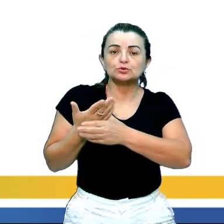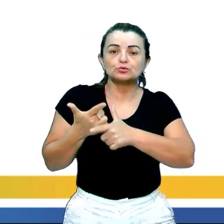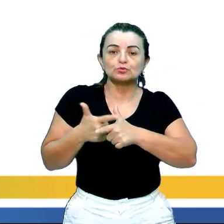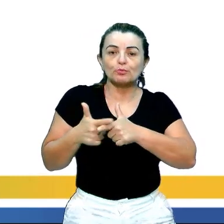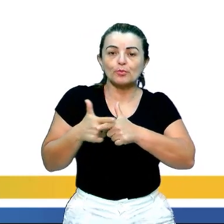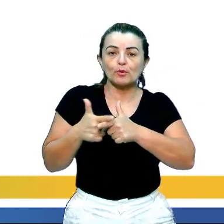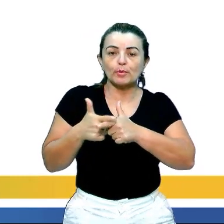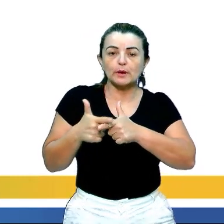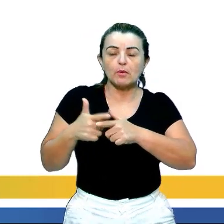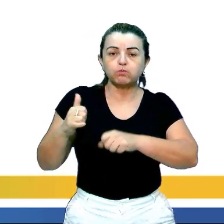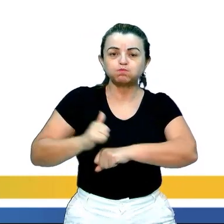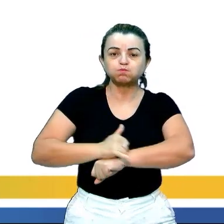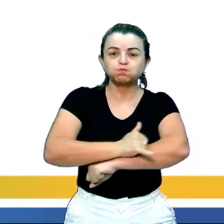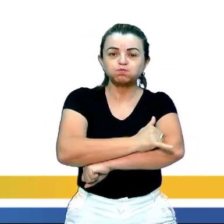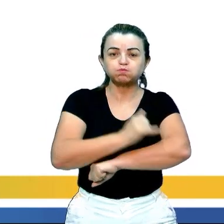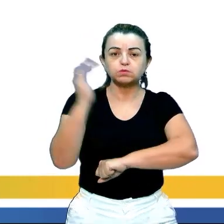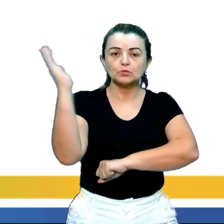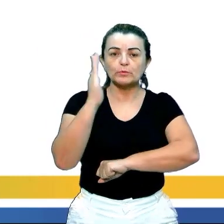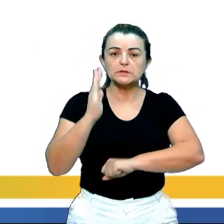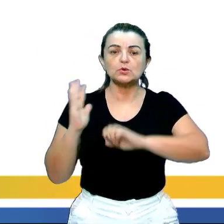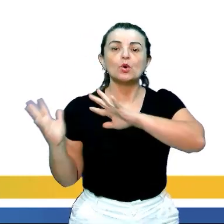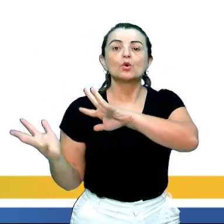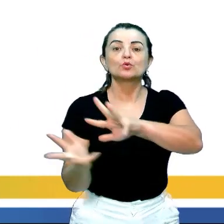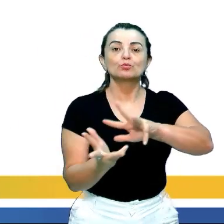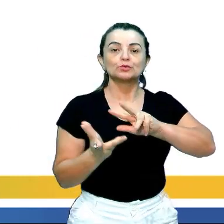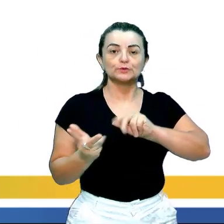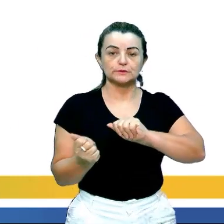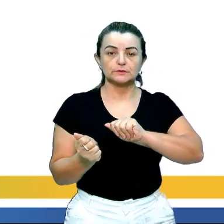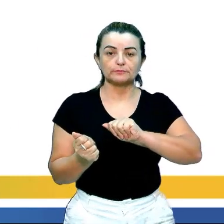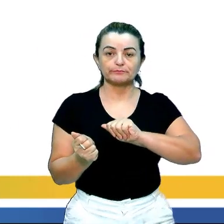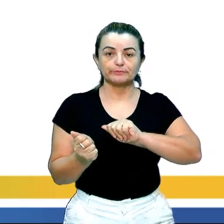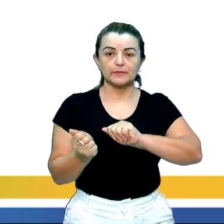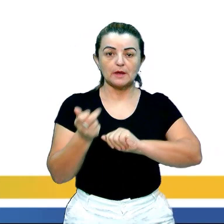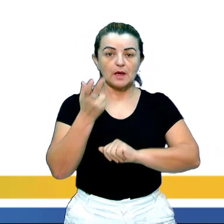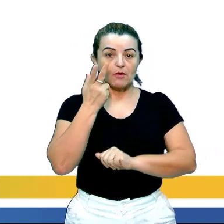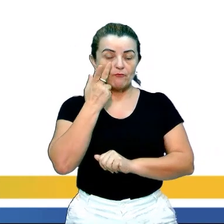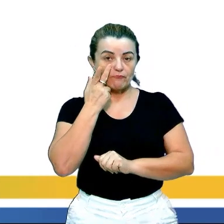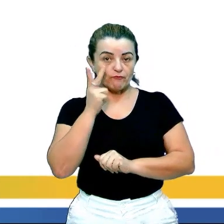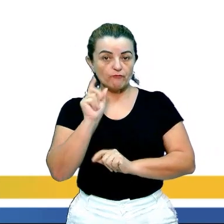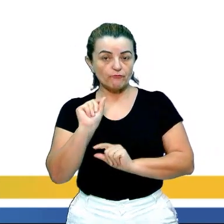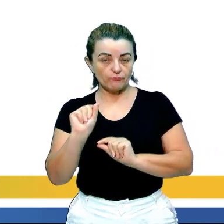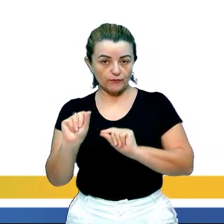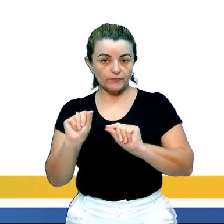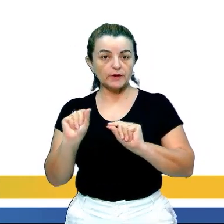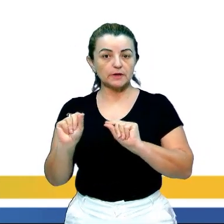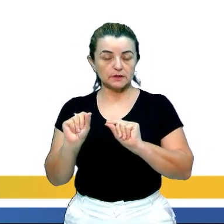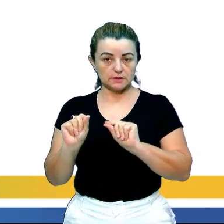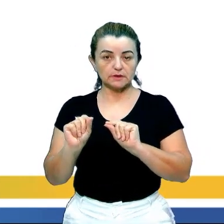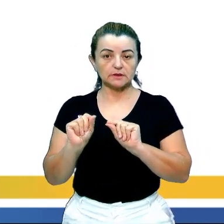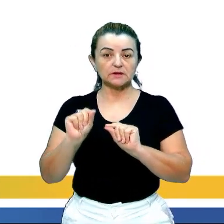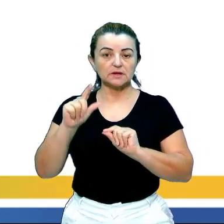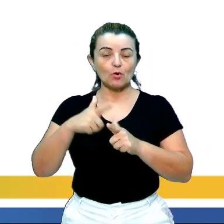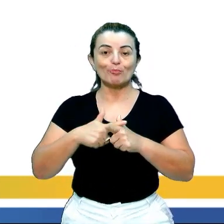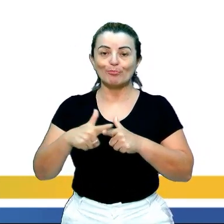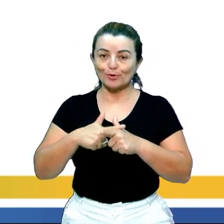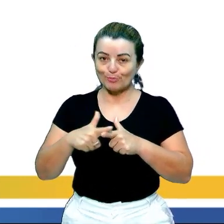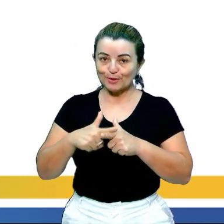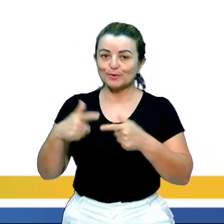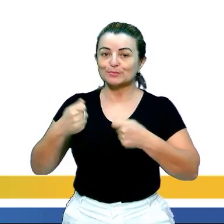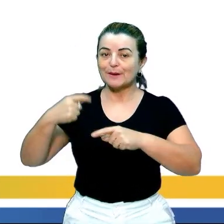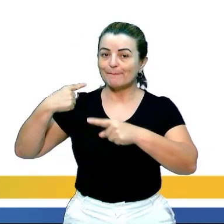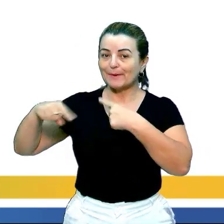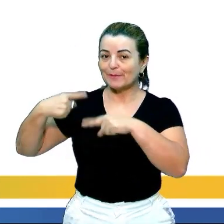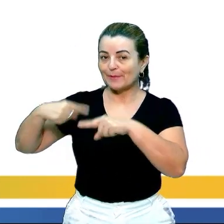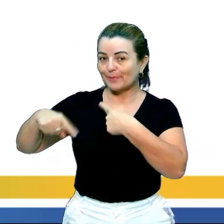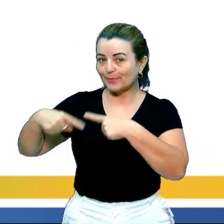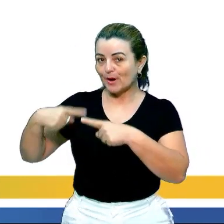obesidade no Brasil e no mundo? Fica evidente que essa questão precisa ser discutida, uma vez